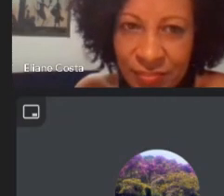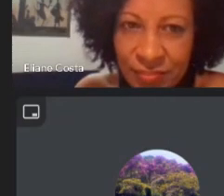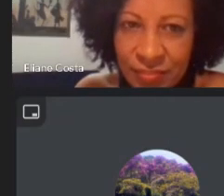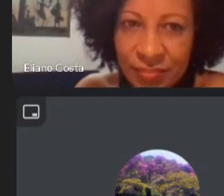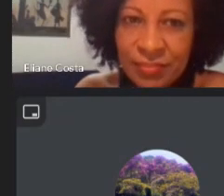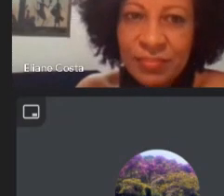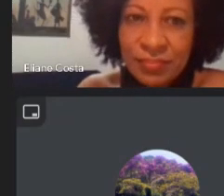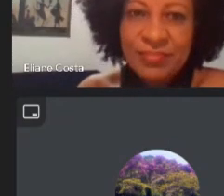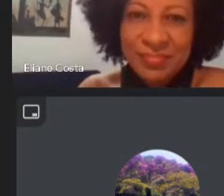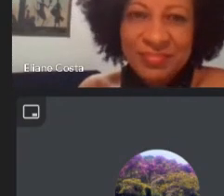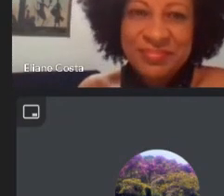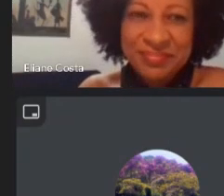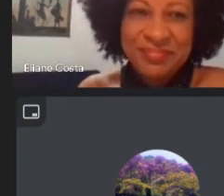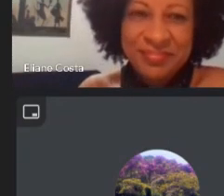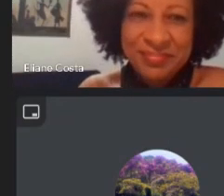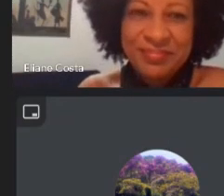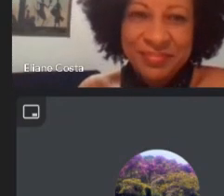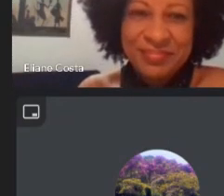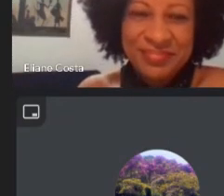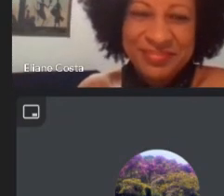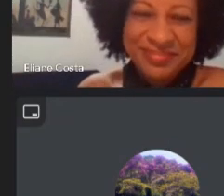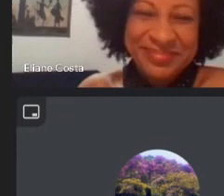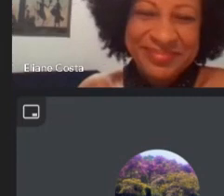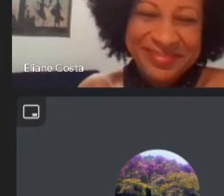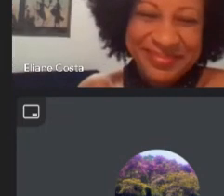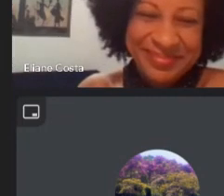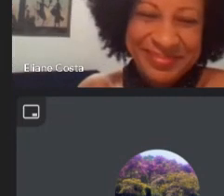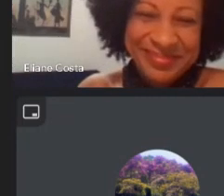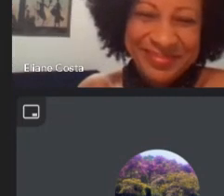dever político muito obrigado